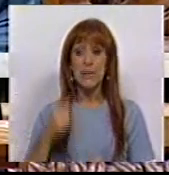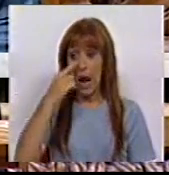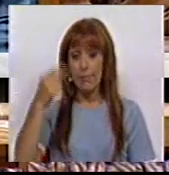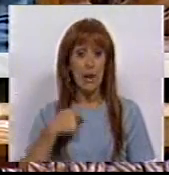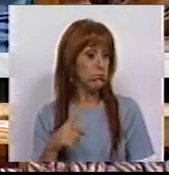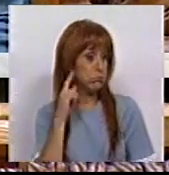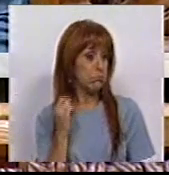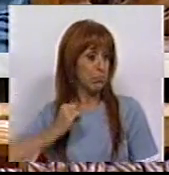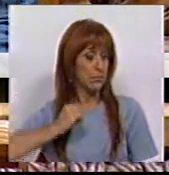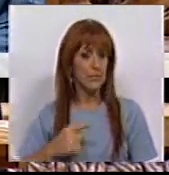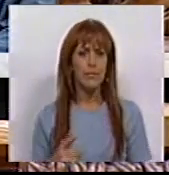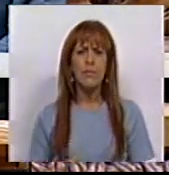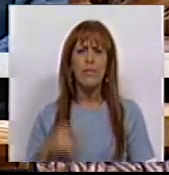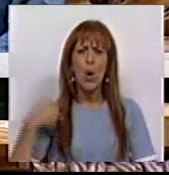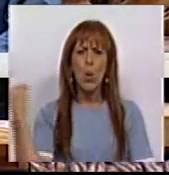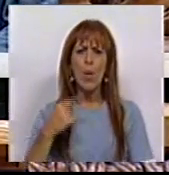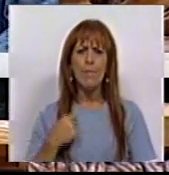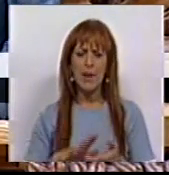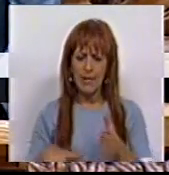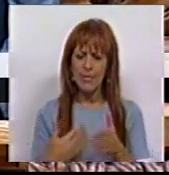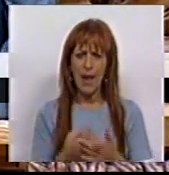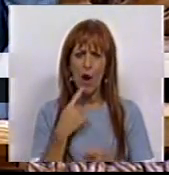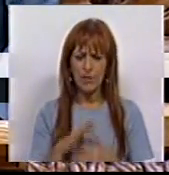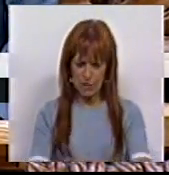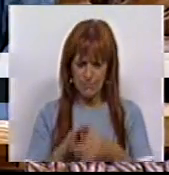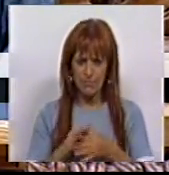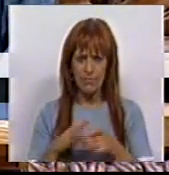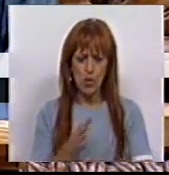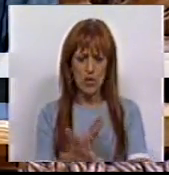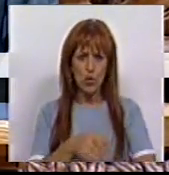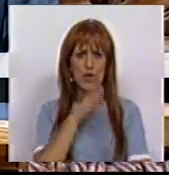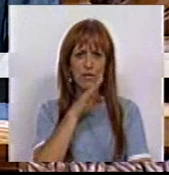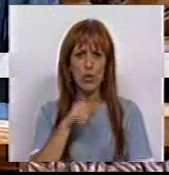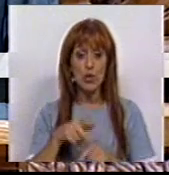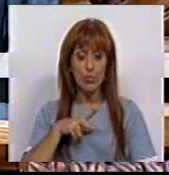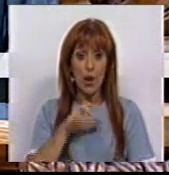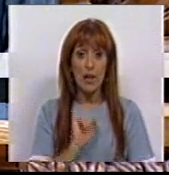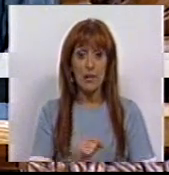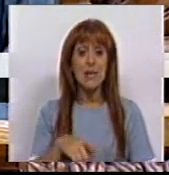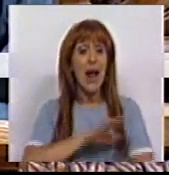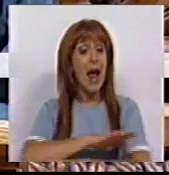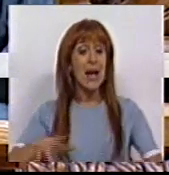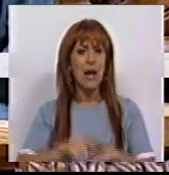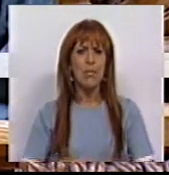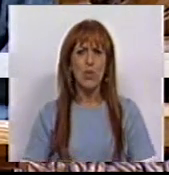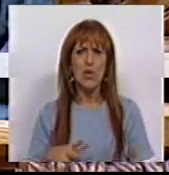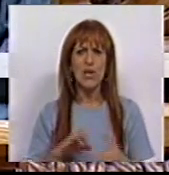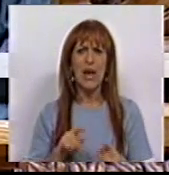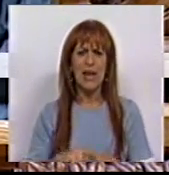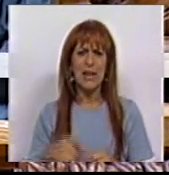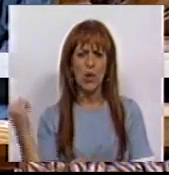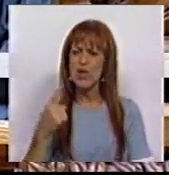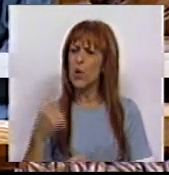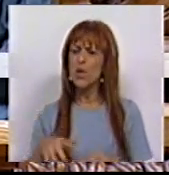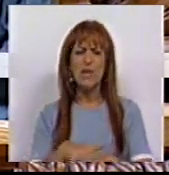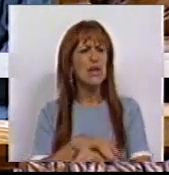Alemanha nunca cumpriu. O que se impõe é reconstituir e consolidar o setor ferroviário nacional, acabar com a teia de direções e